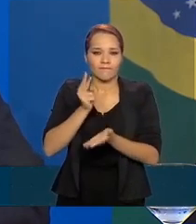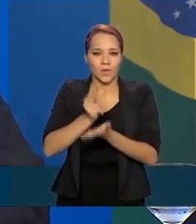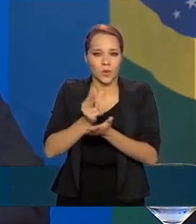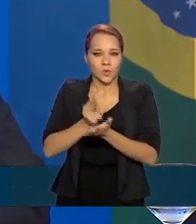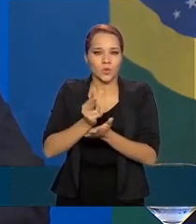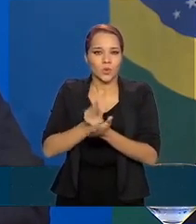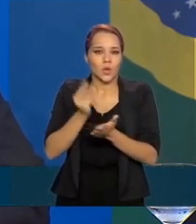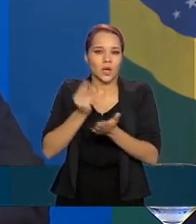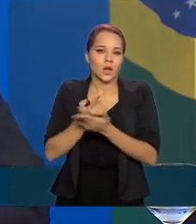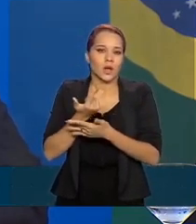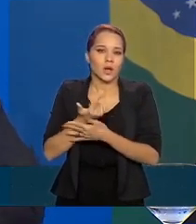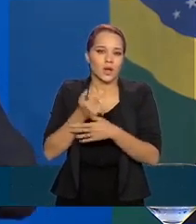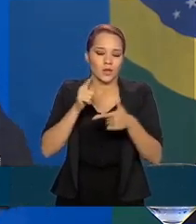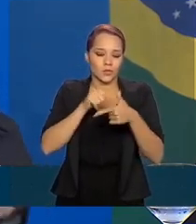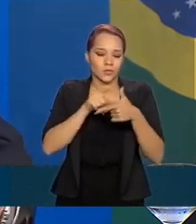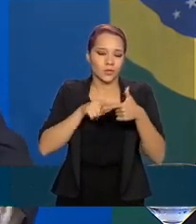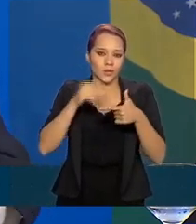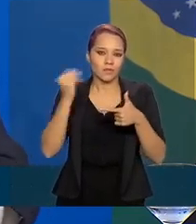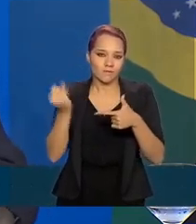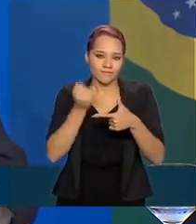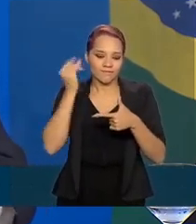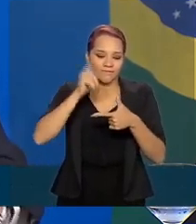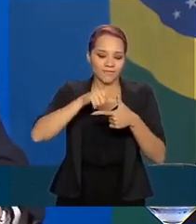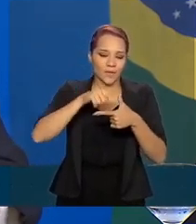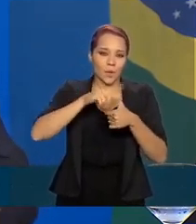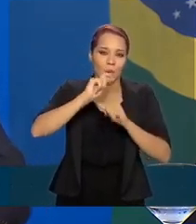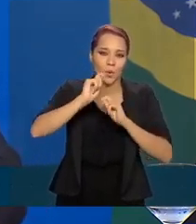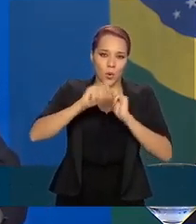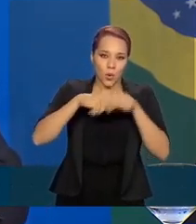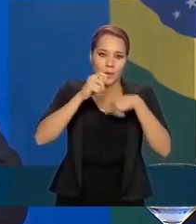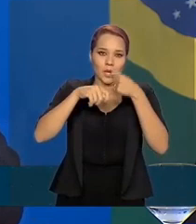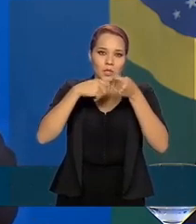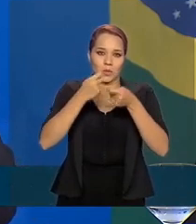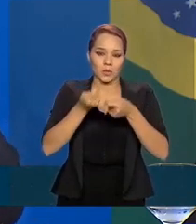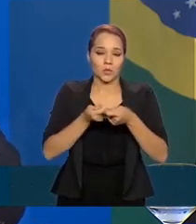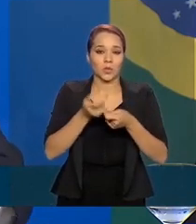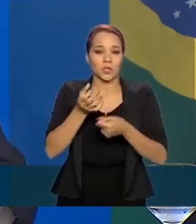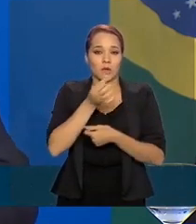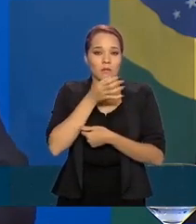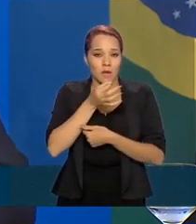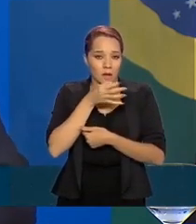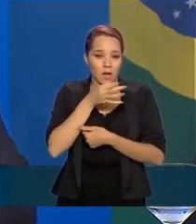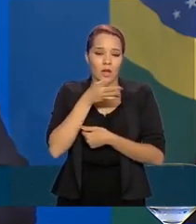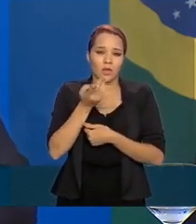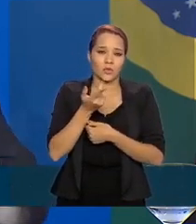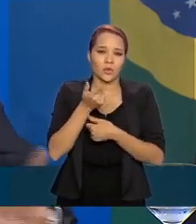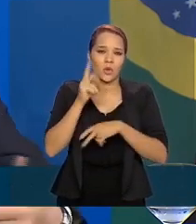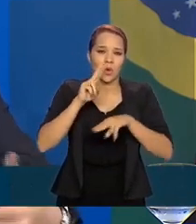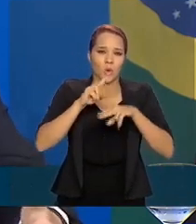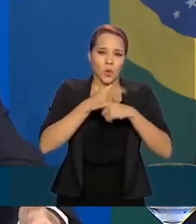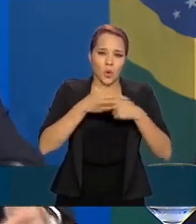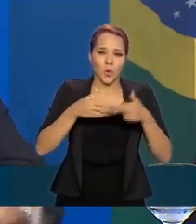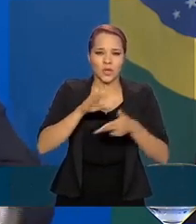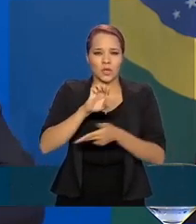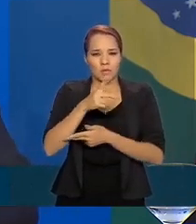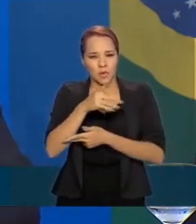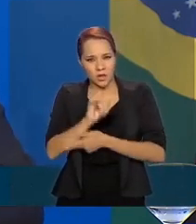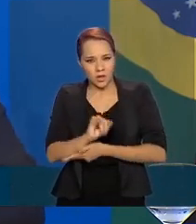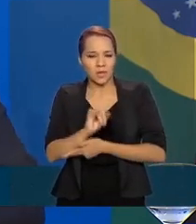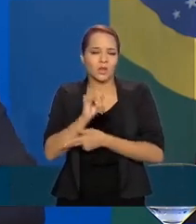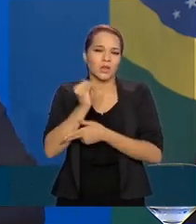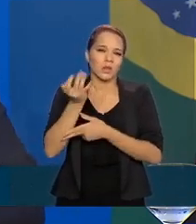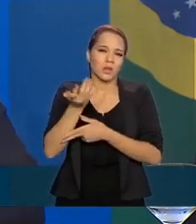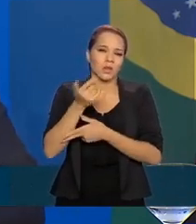duas coisas essenciais, o próprio comércio de medicamentos, de equipamentos relacionados ao combate